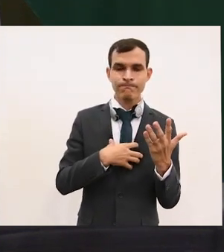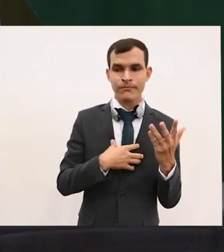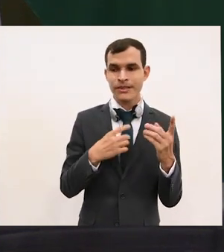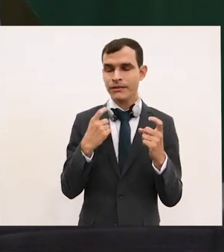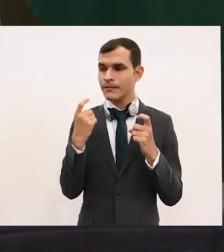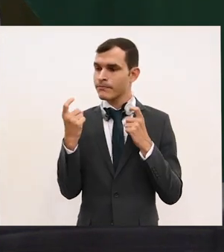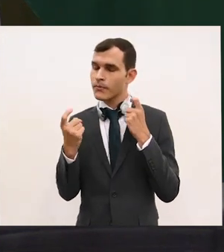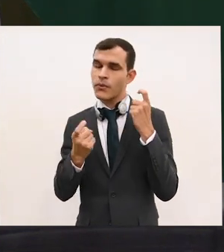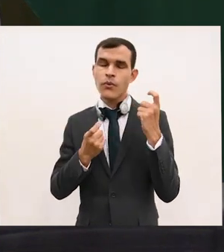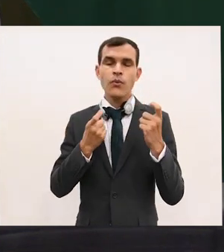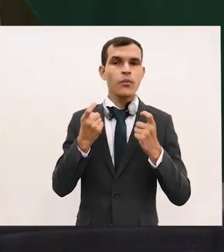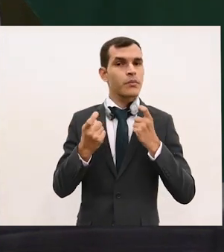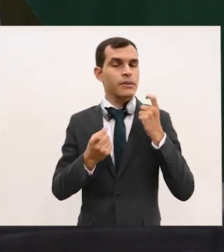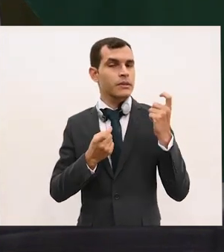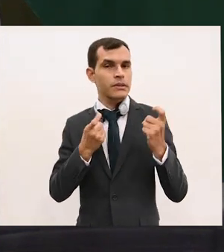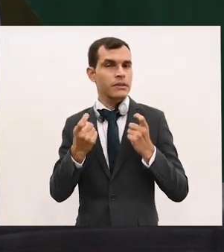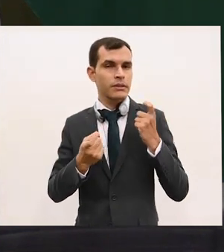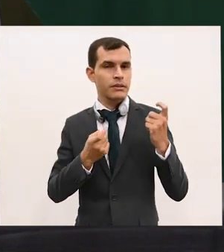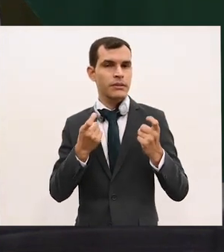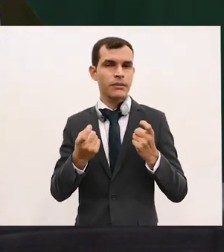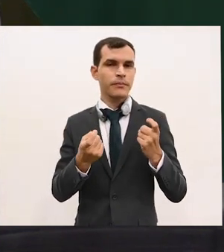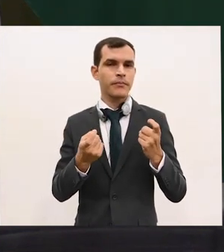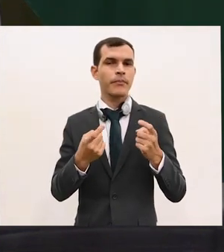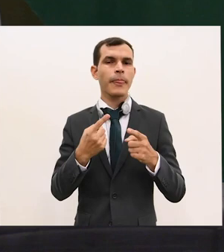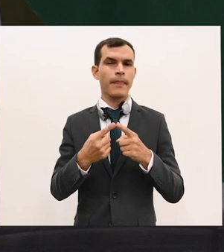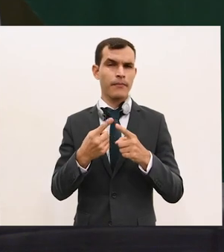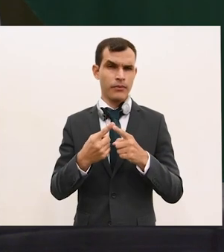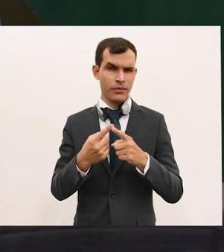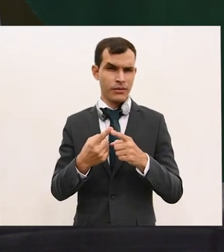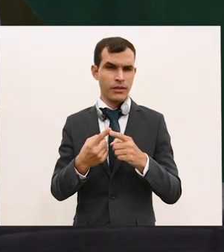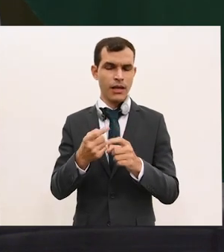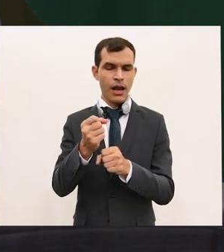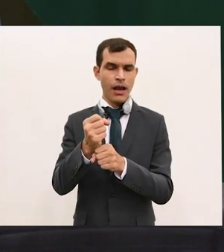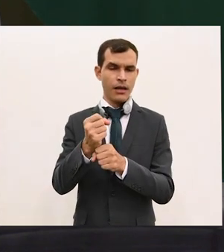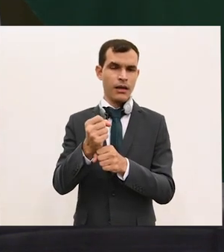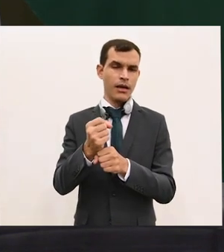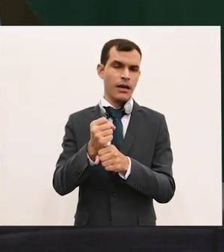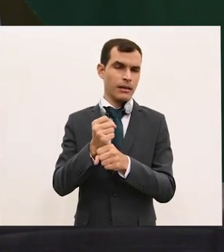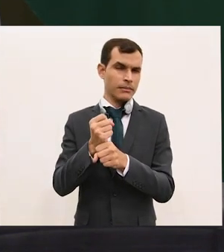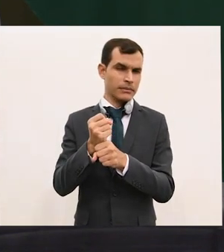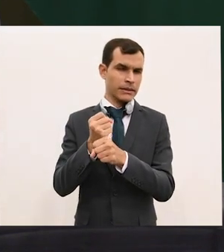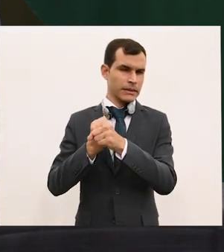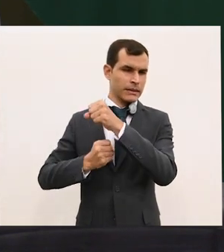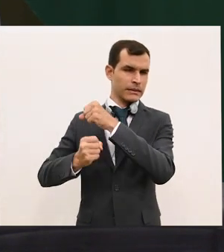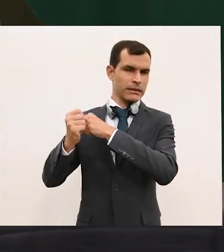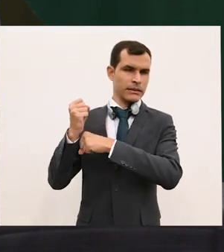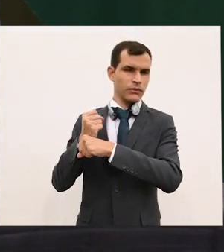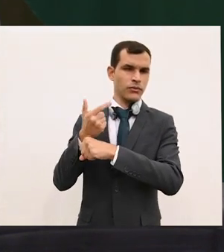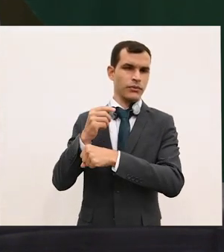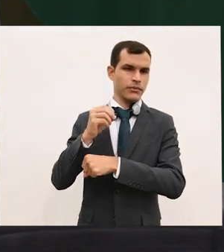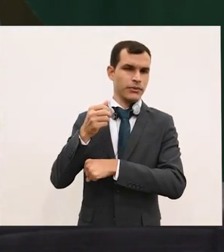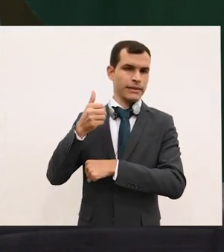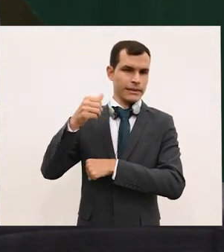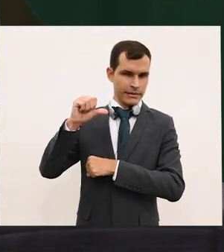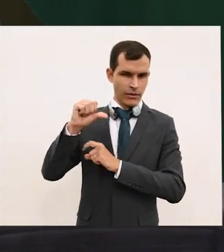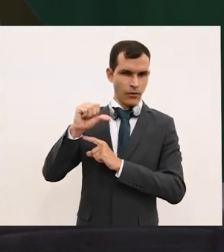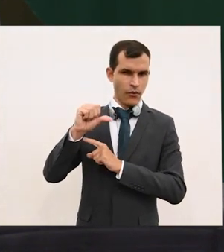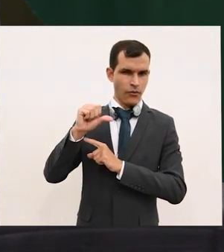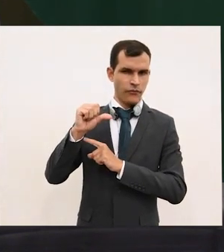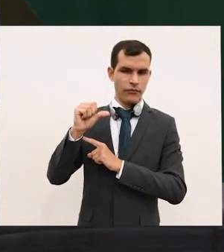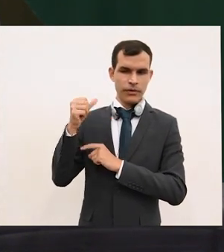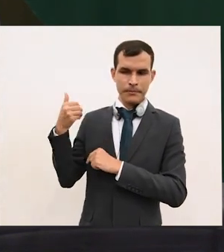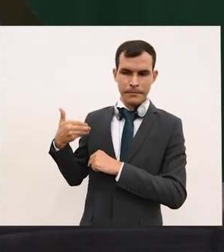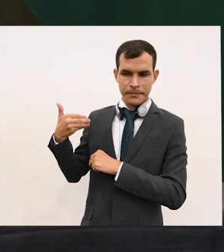o fato de, desde dezembro de 2019, o órgão de apelação simplesmente não